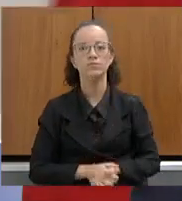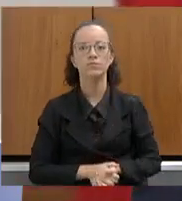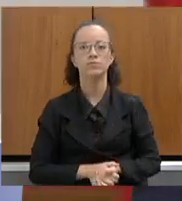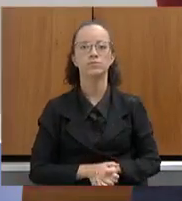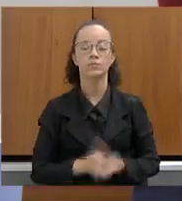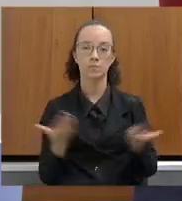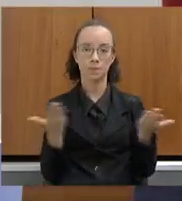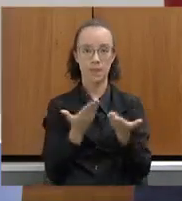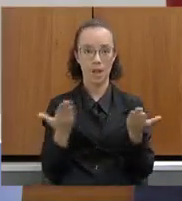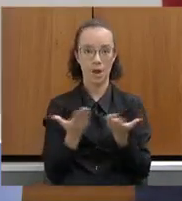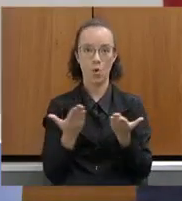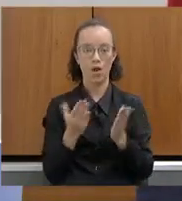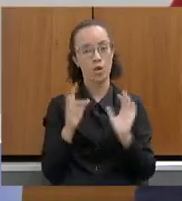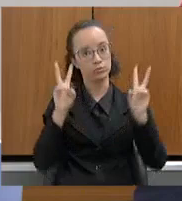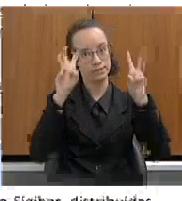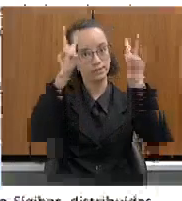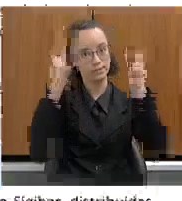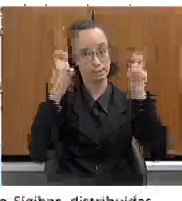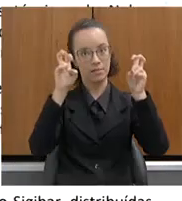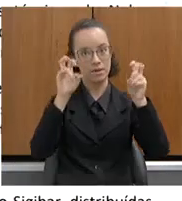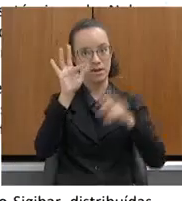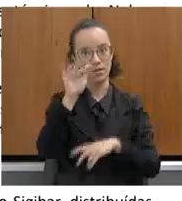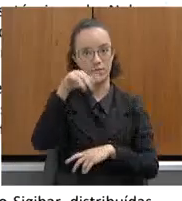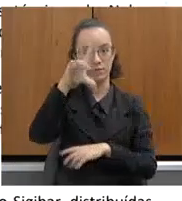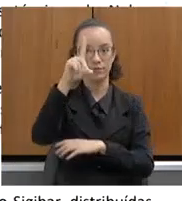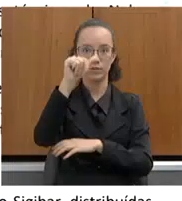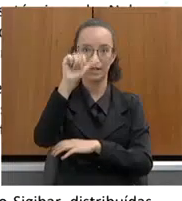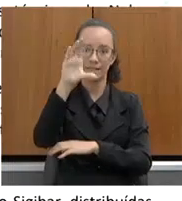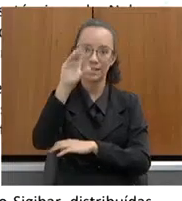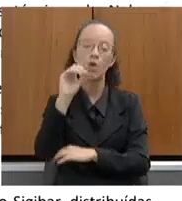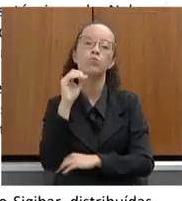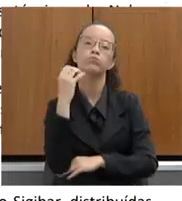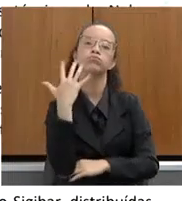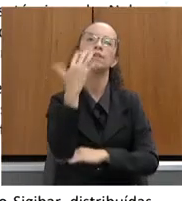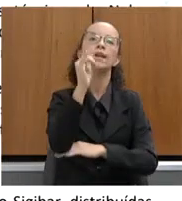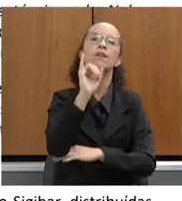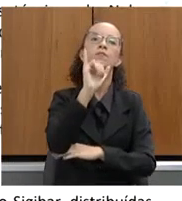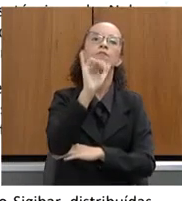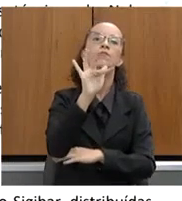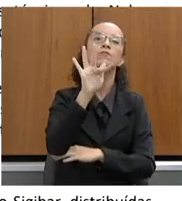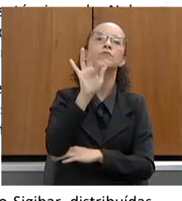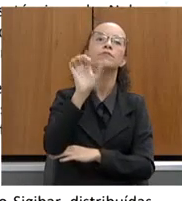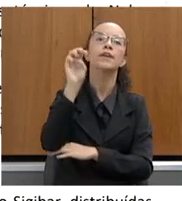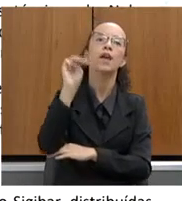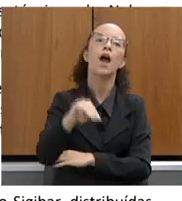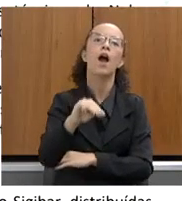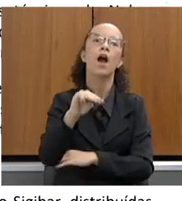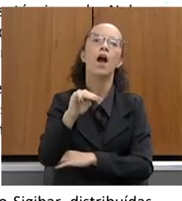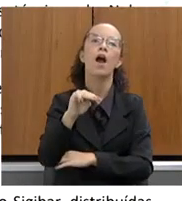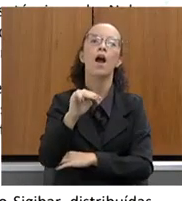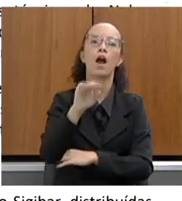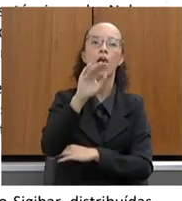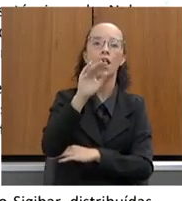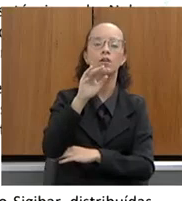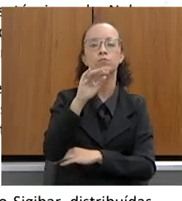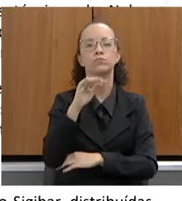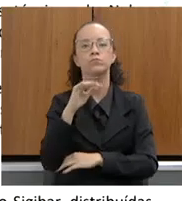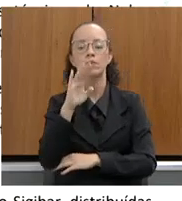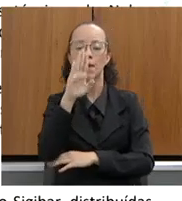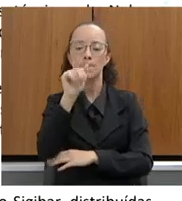Agora eu entro no tema da Fundação Estadual do Meio Ambiente, da FEAM, gestão de barragens de rejeito. Esse é um grande